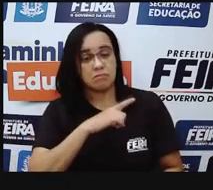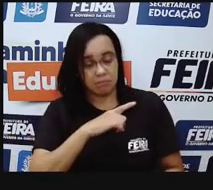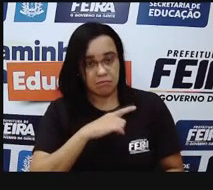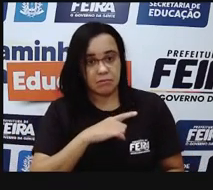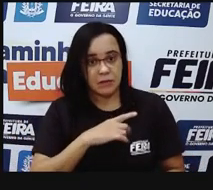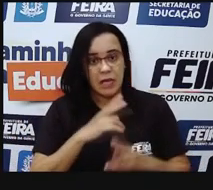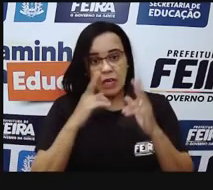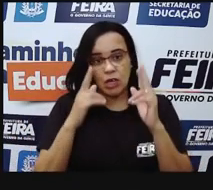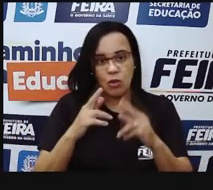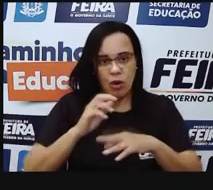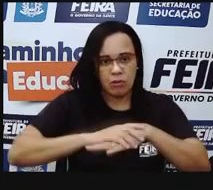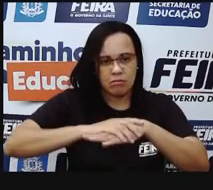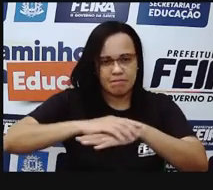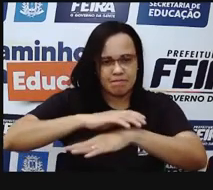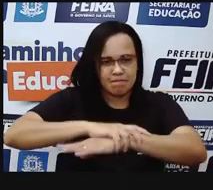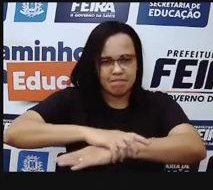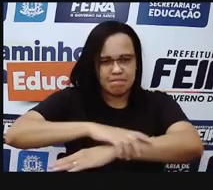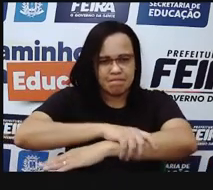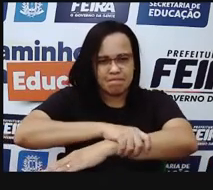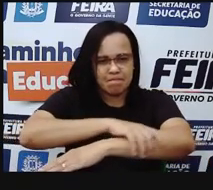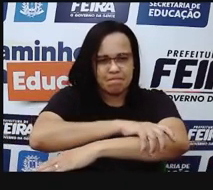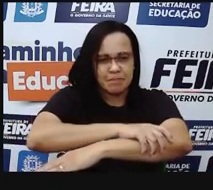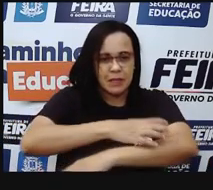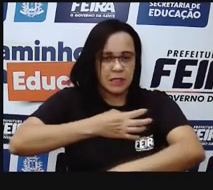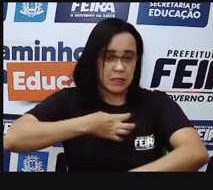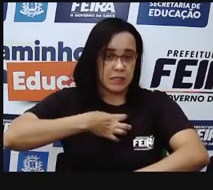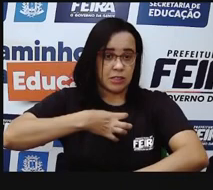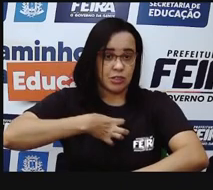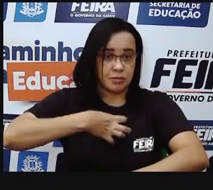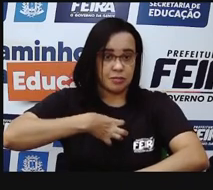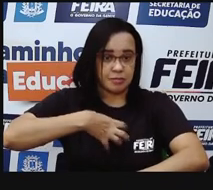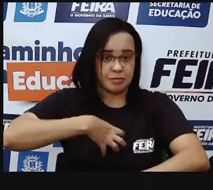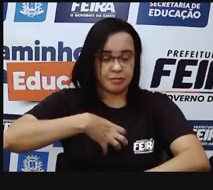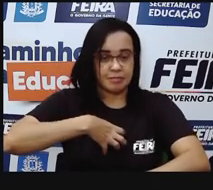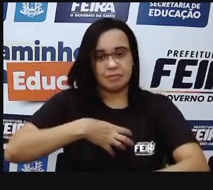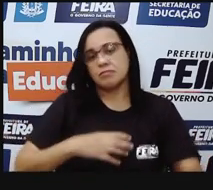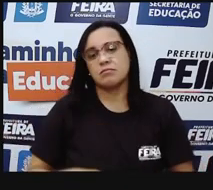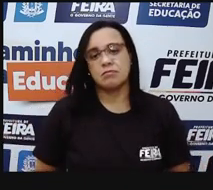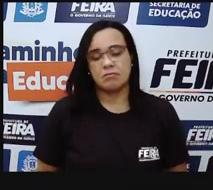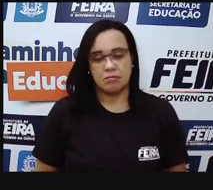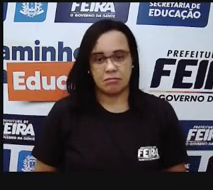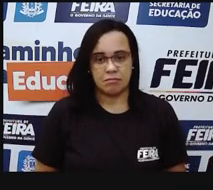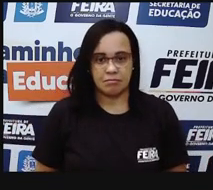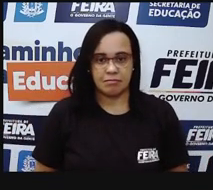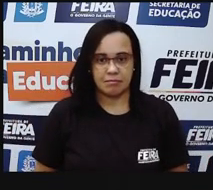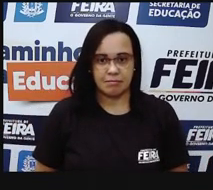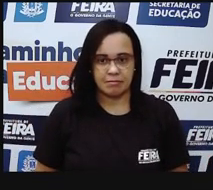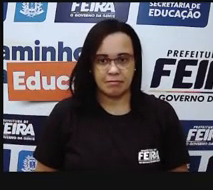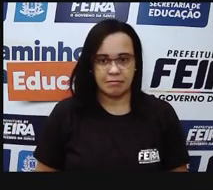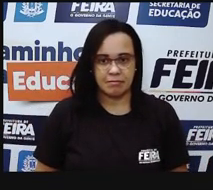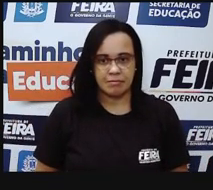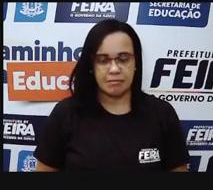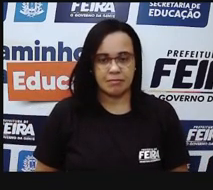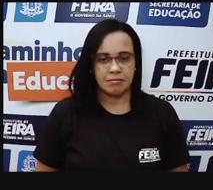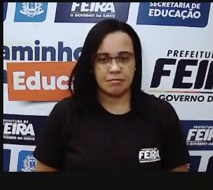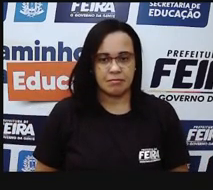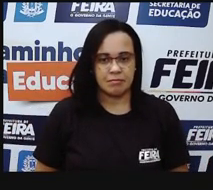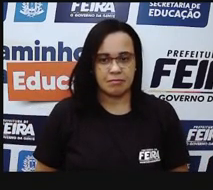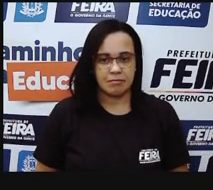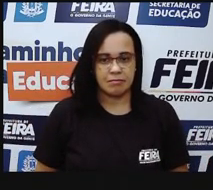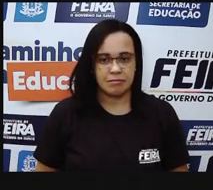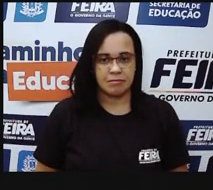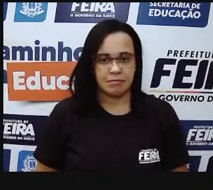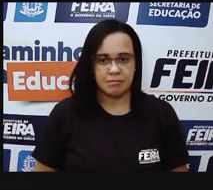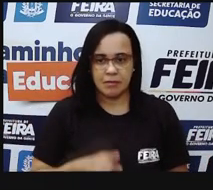tato, os corpúsculos de passinho também, né? E Pró, quando a gente pega, por exemplo, né?